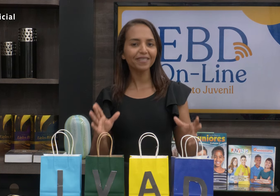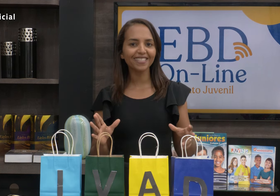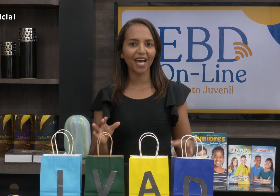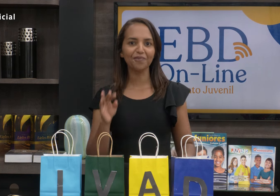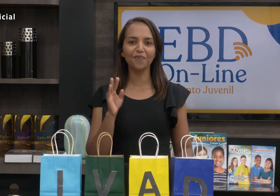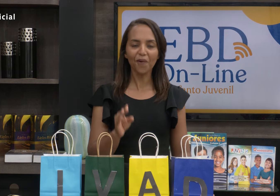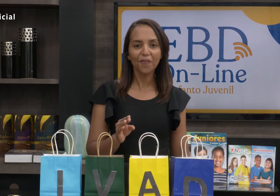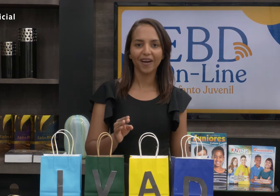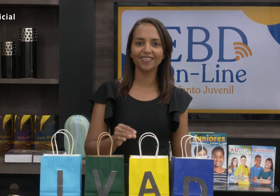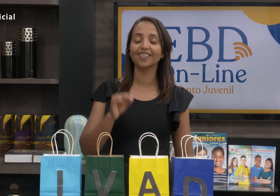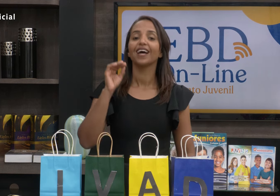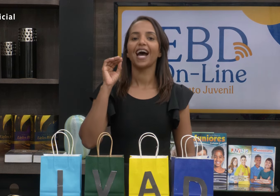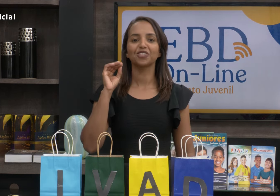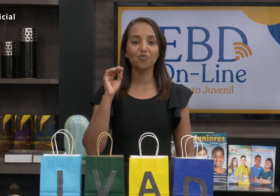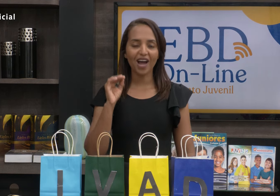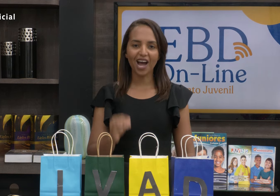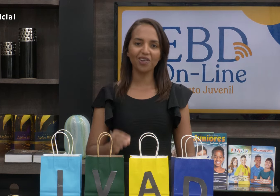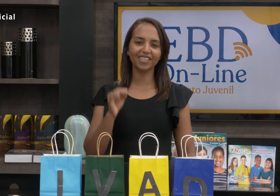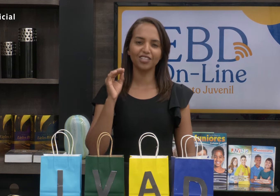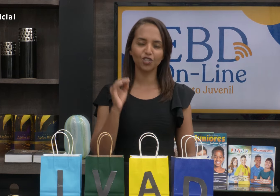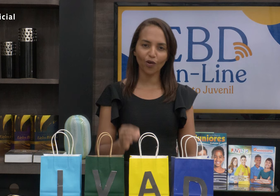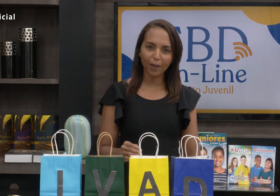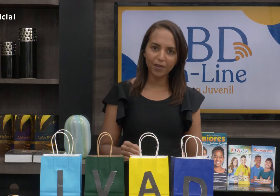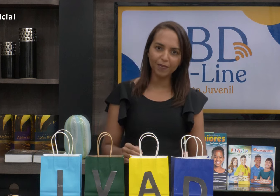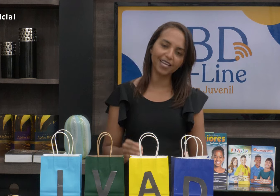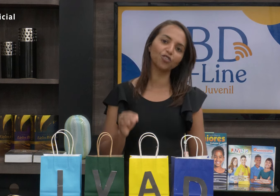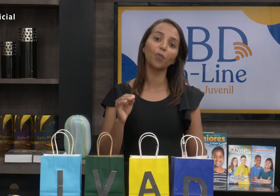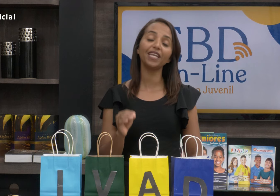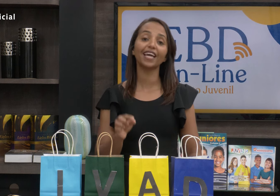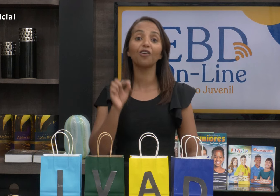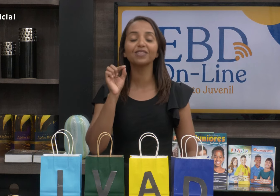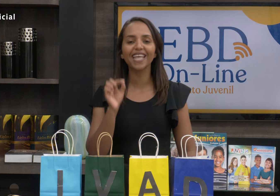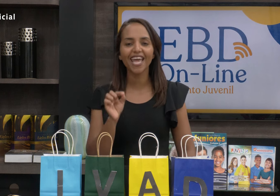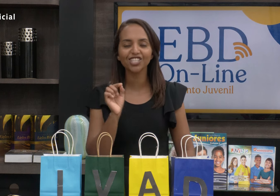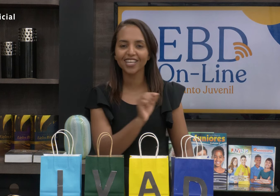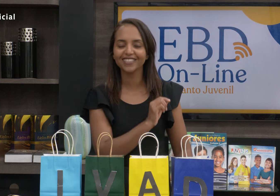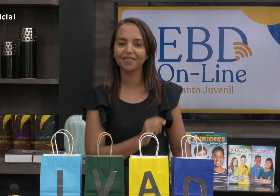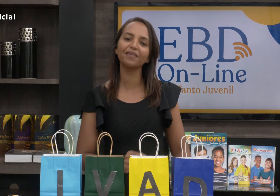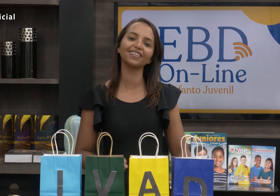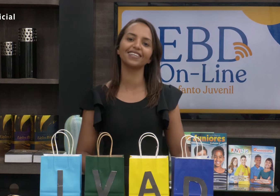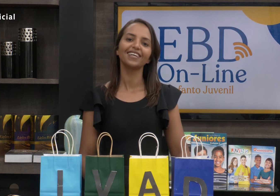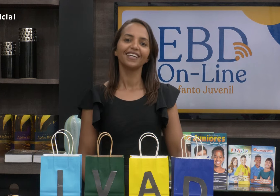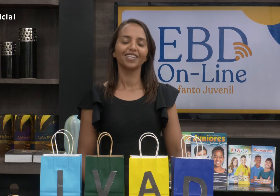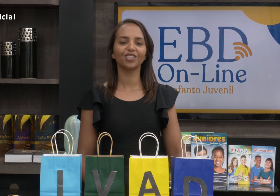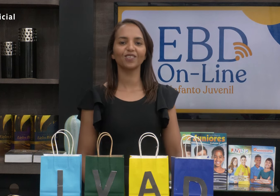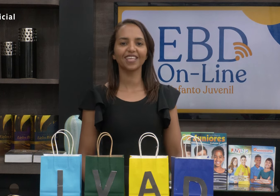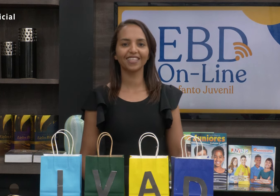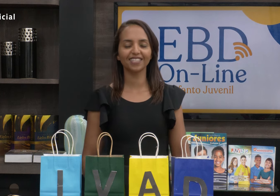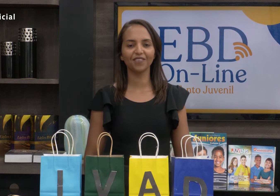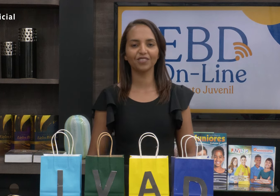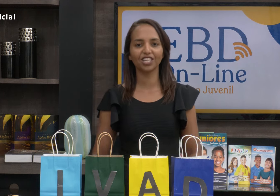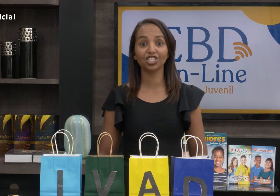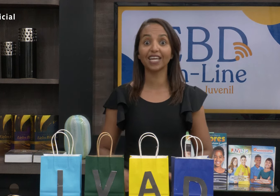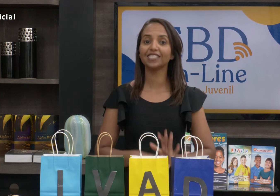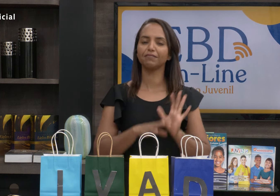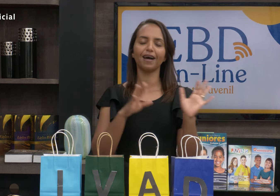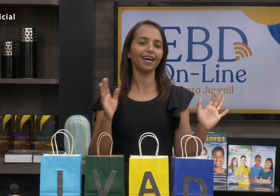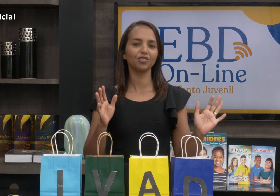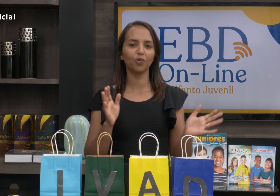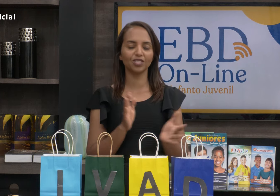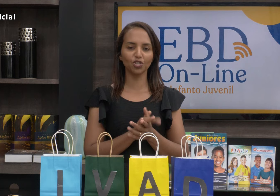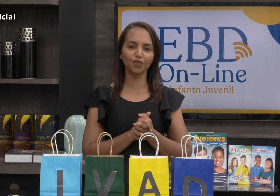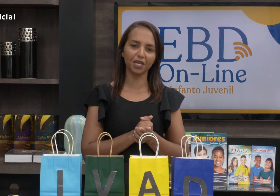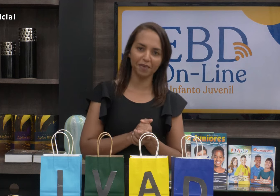dinamizar um pouco mais a tua aula da Escola Bíblica Dominical desta semana. Eu tenho certeza que você está